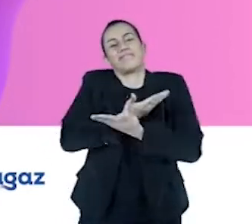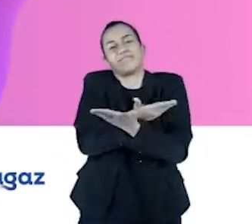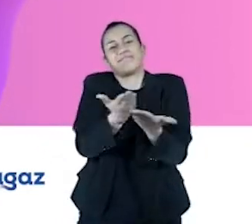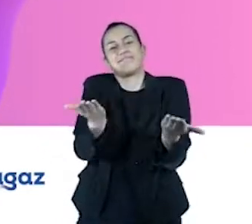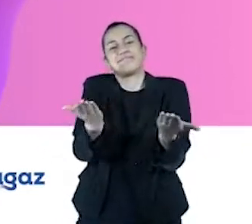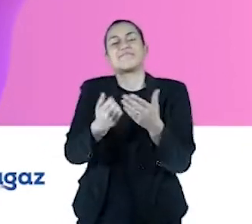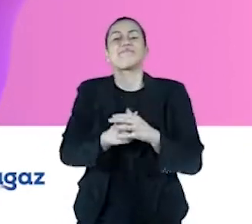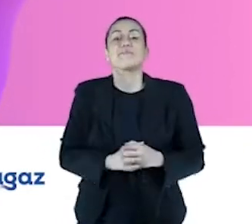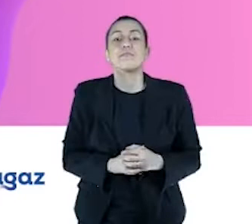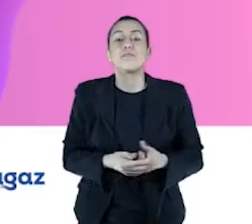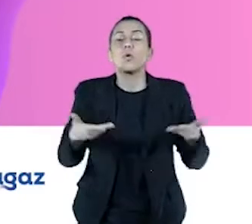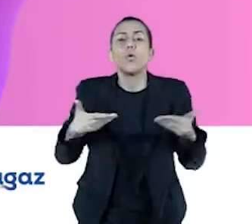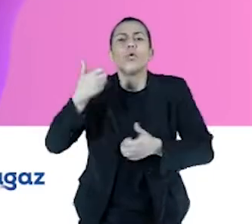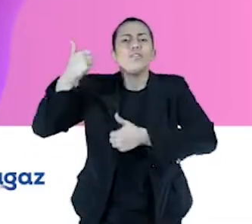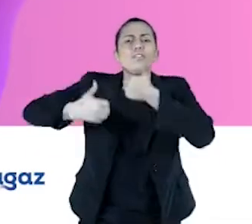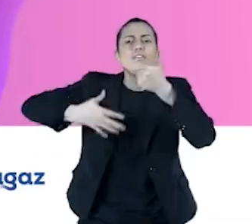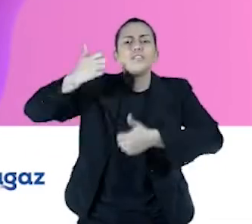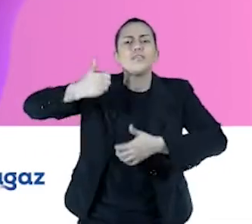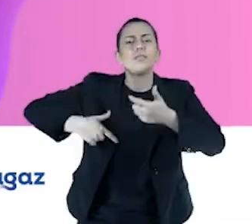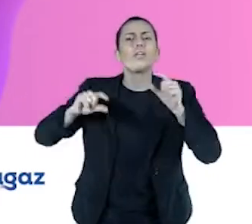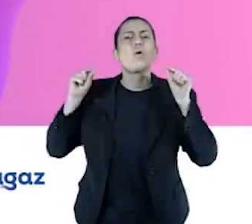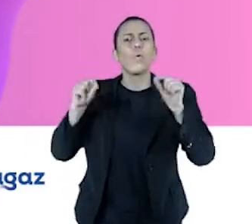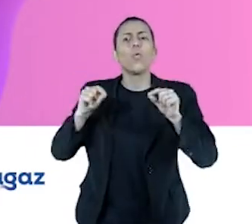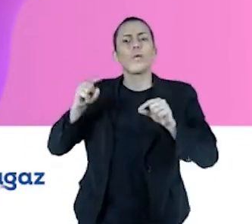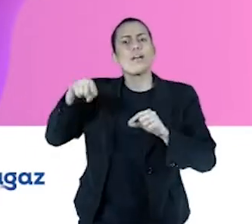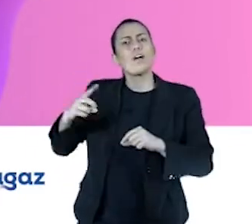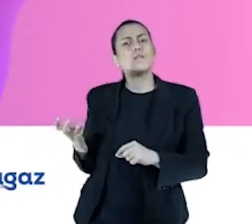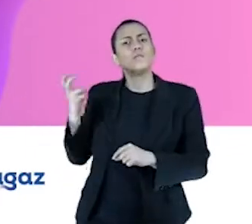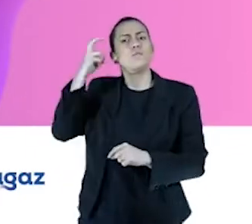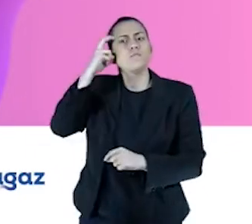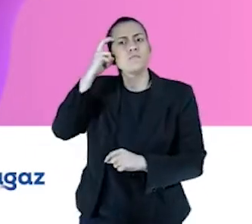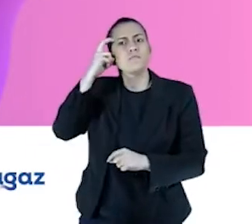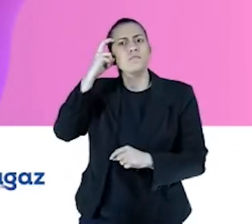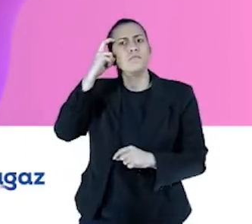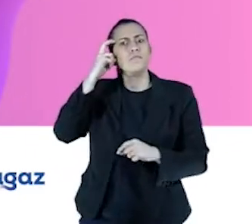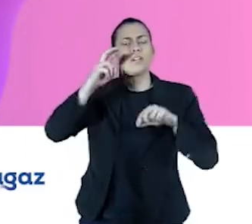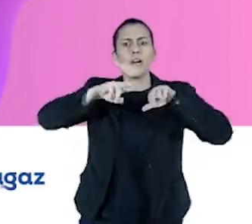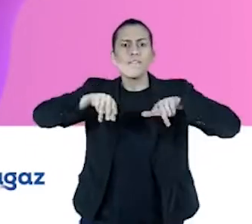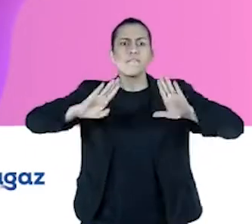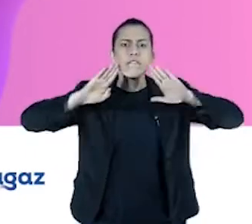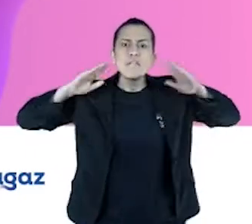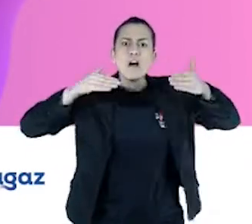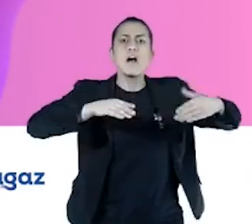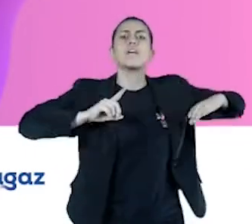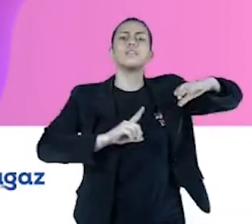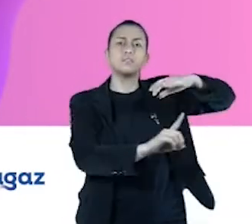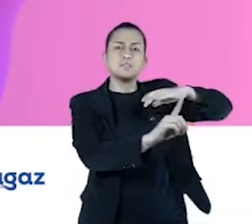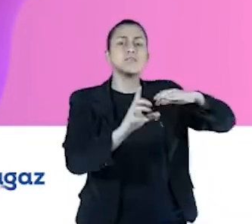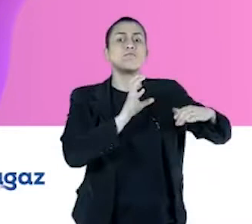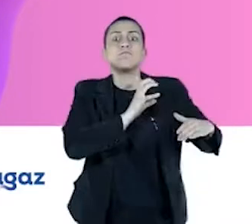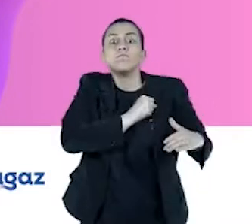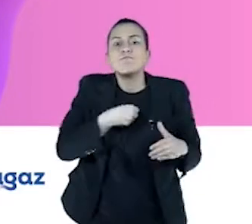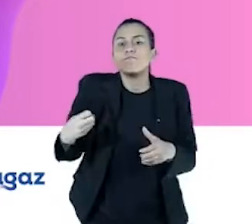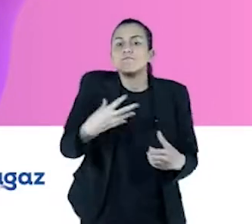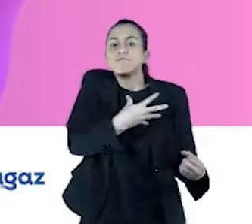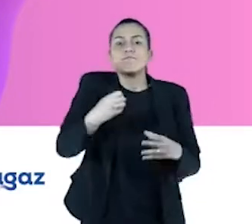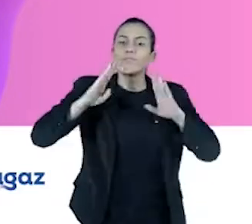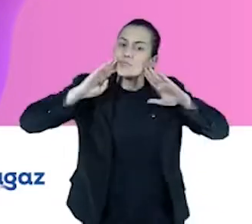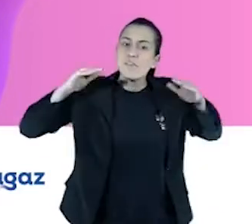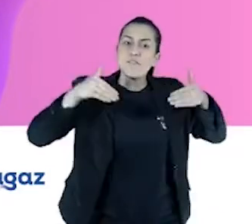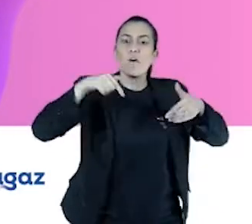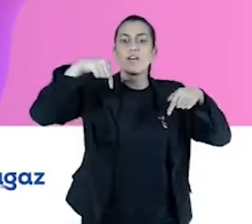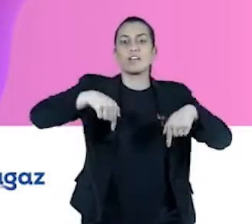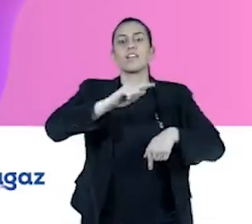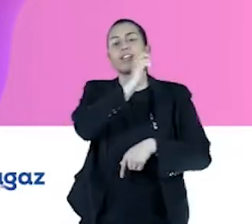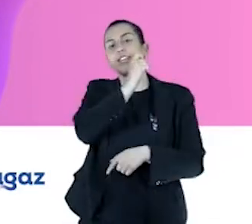E a gente vai falar um pouquinho sobre a cultura da obsessão pelo cliente e a paixão por inovação que nós focamos tantos aqui na